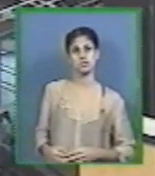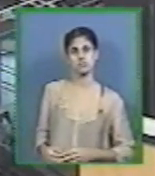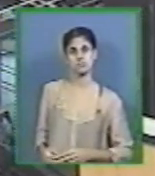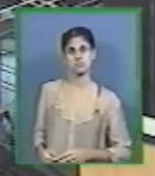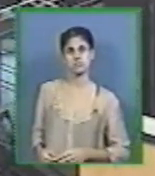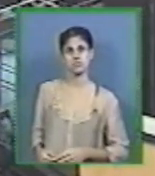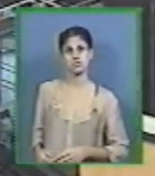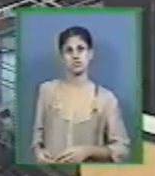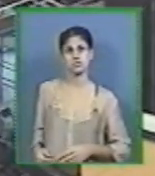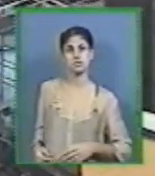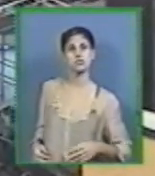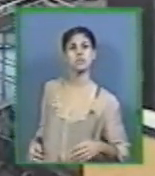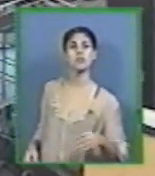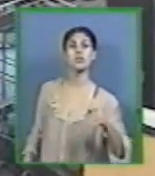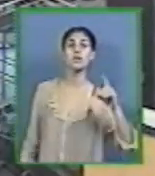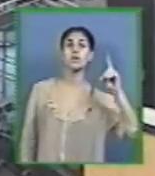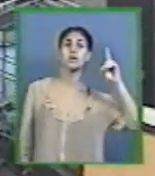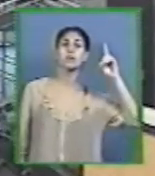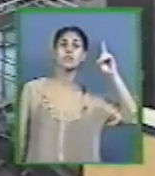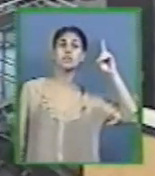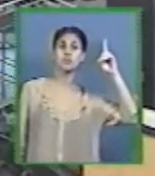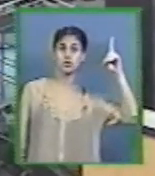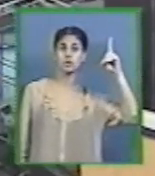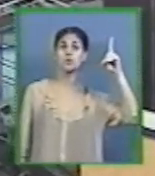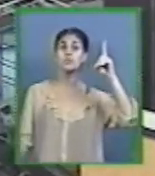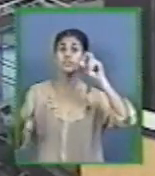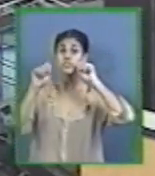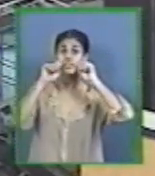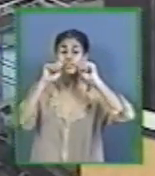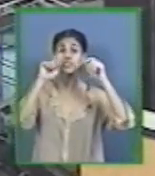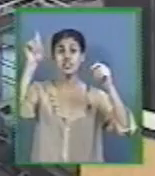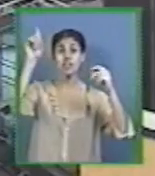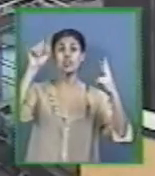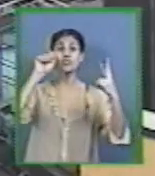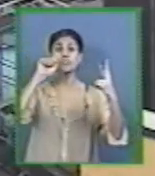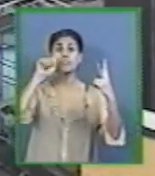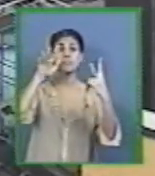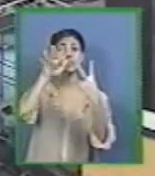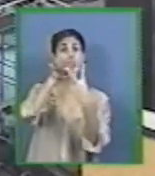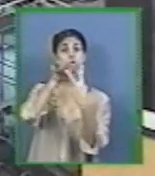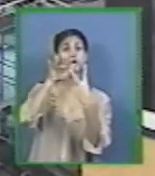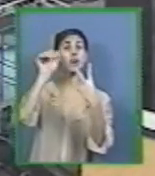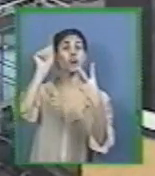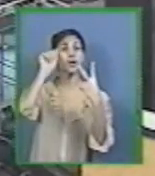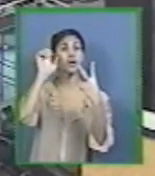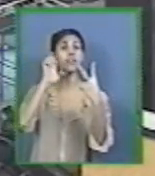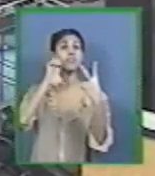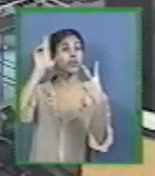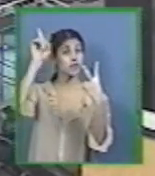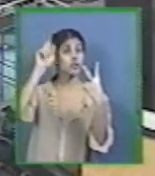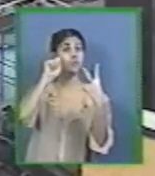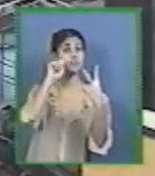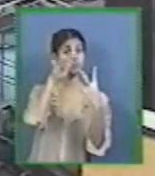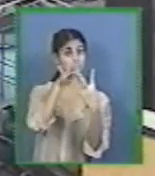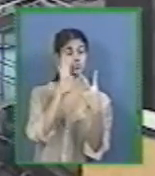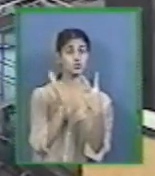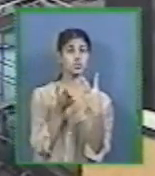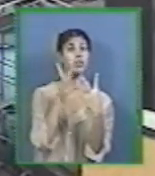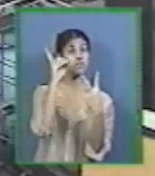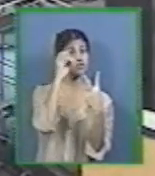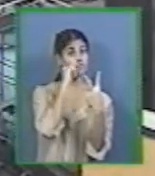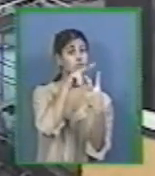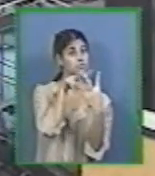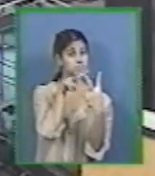Deus os abençoou Deu para eles a benção Vocês estão